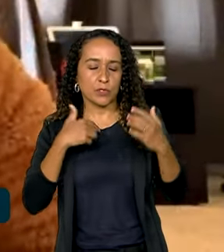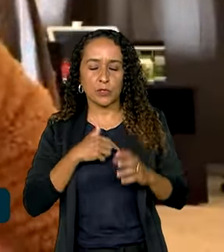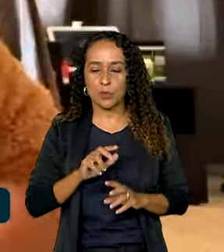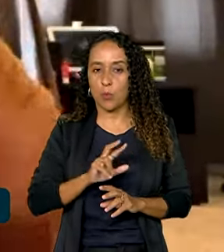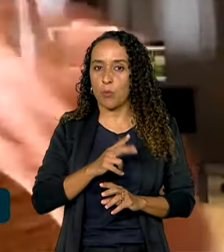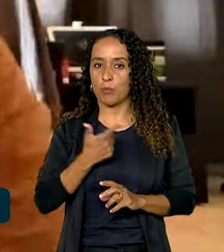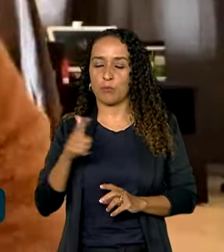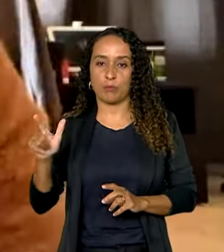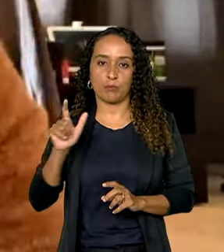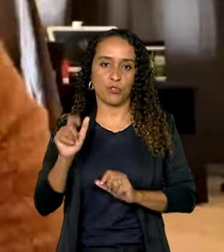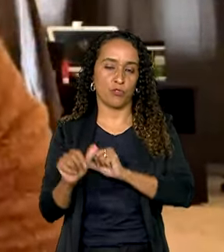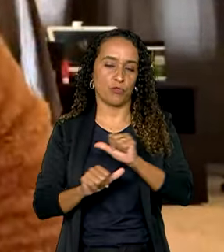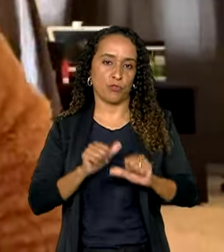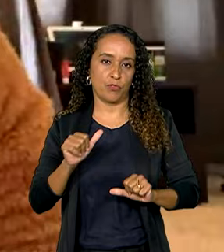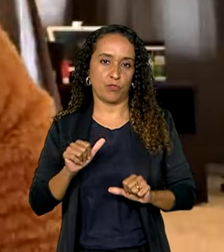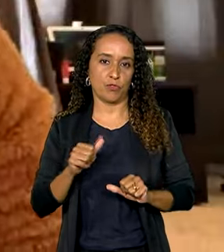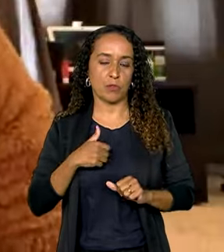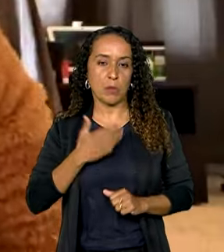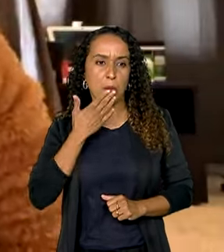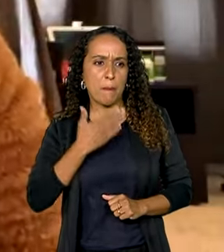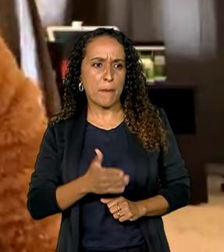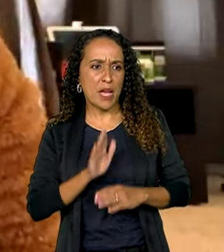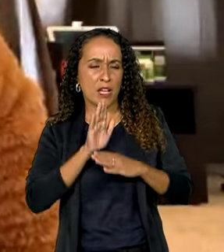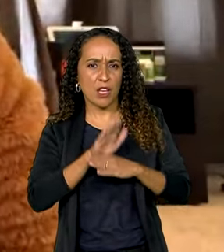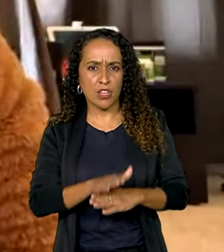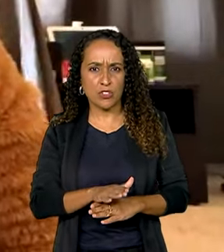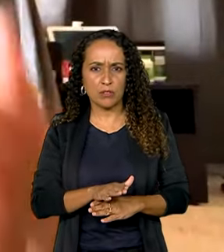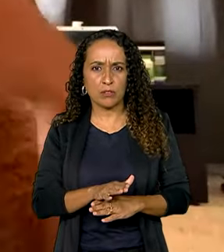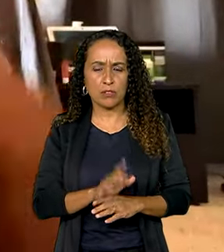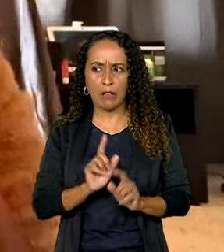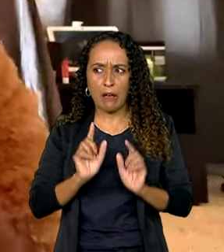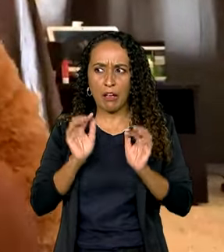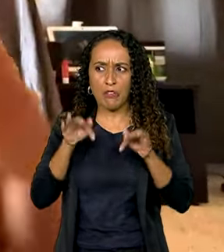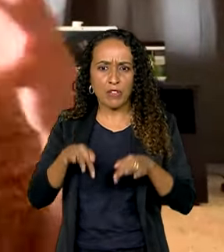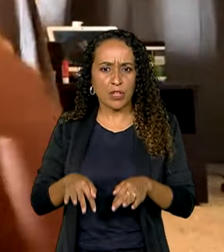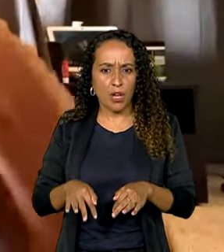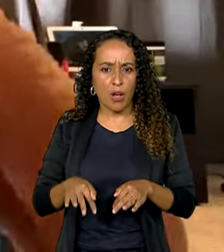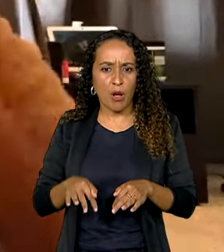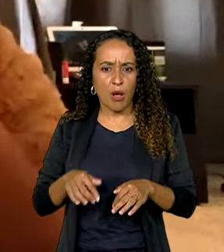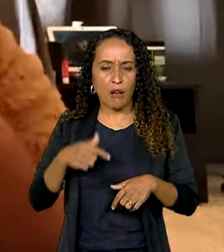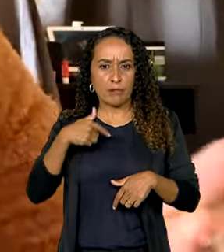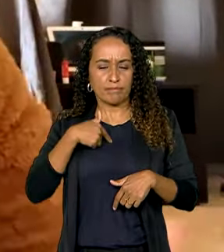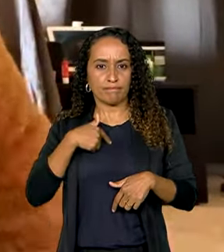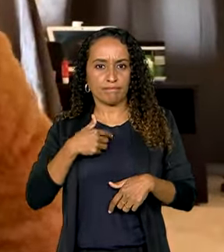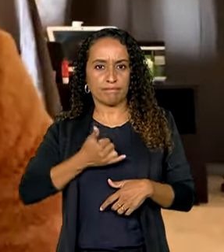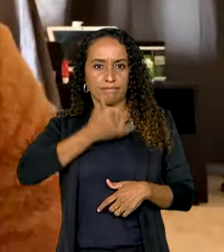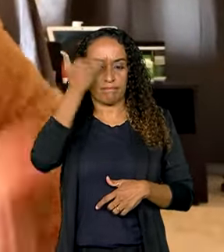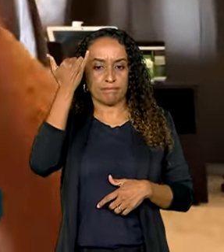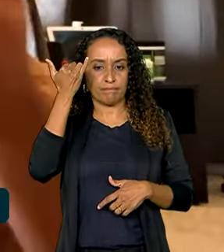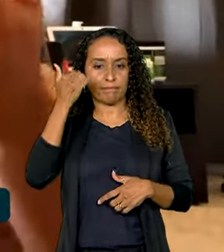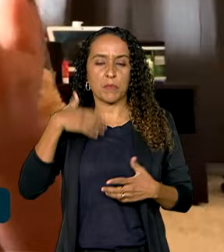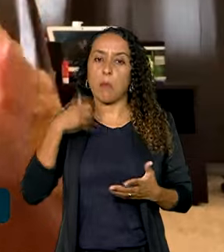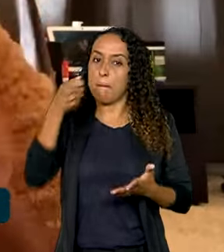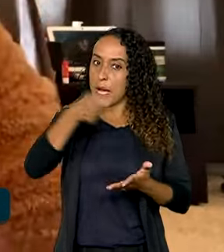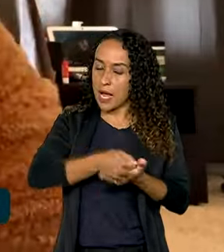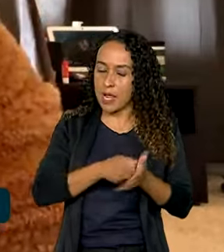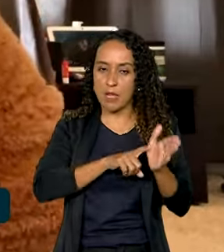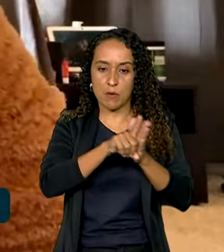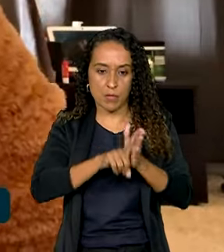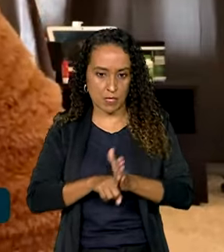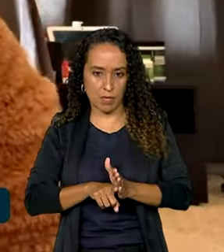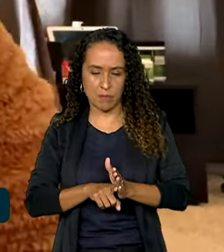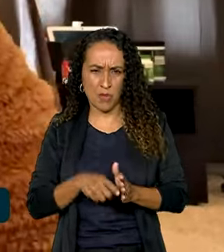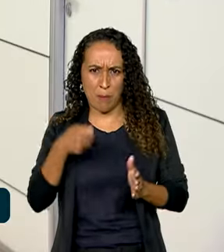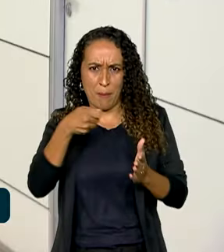pessoa. Você pede ajuda e no final você é acarcerada. Paguei pelo exame, não